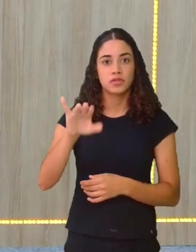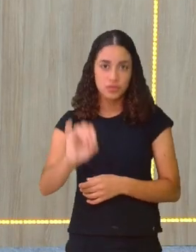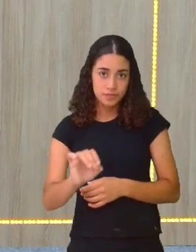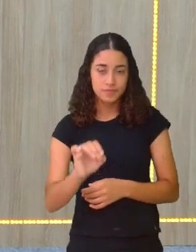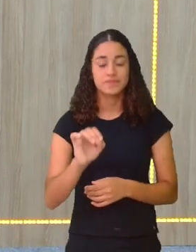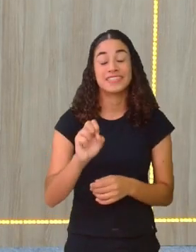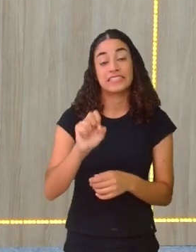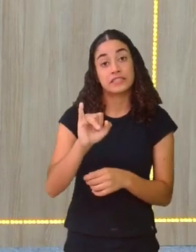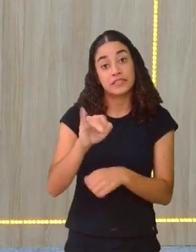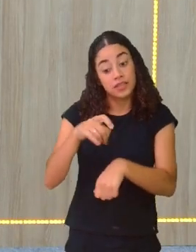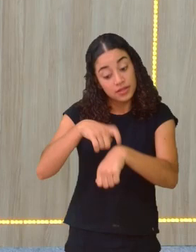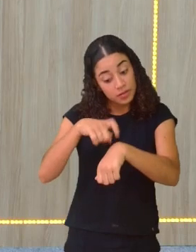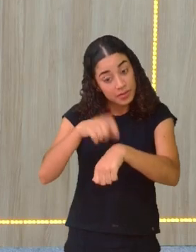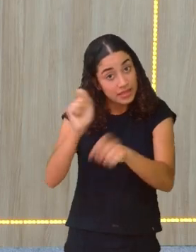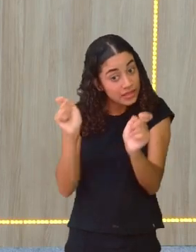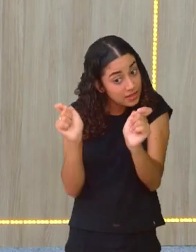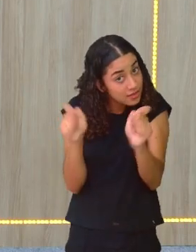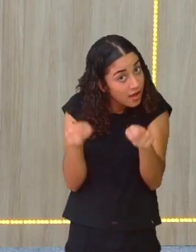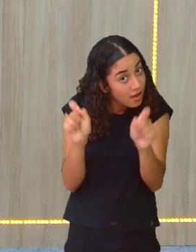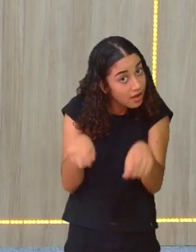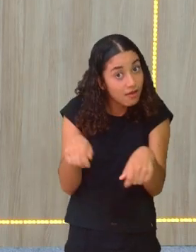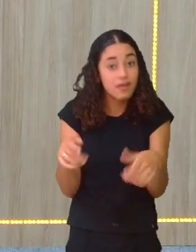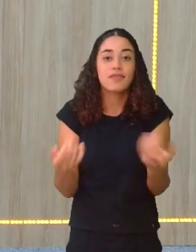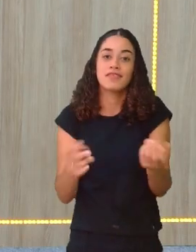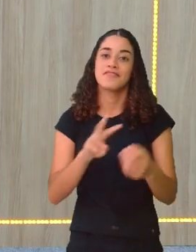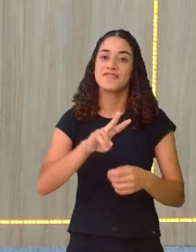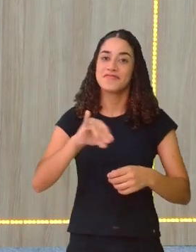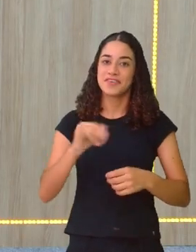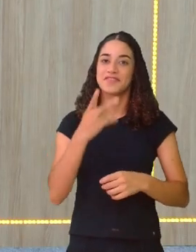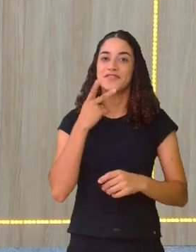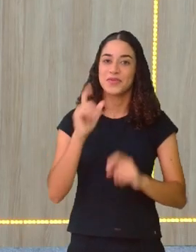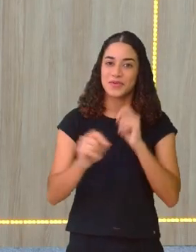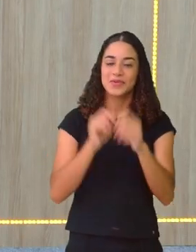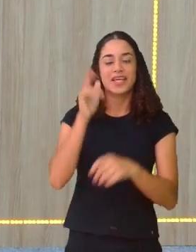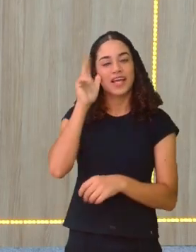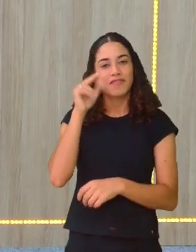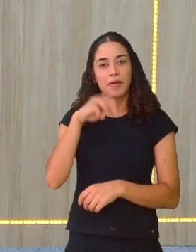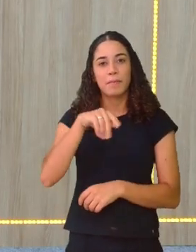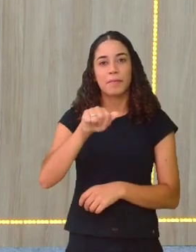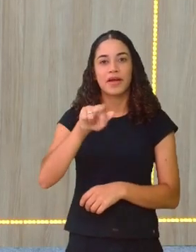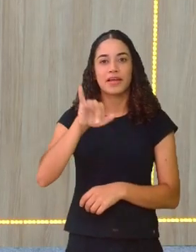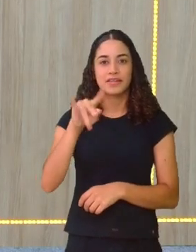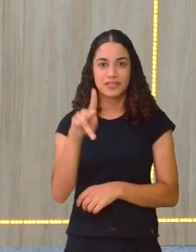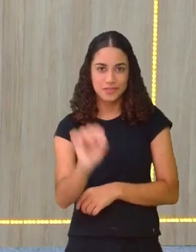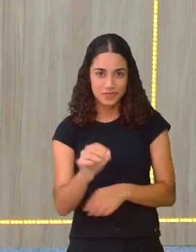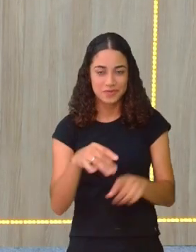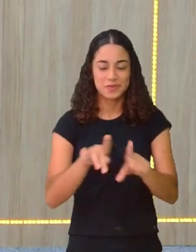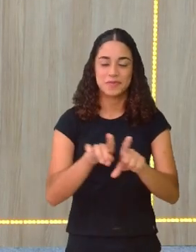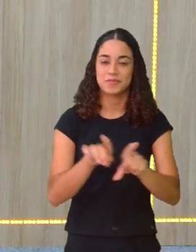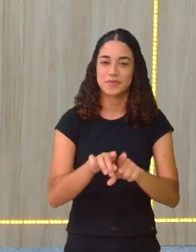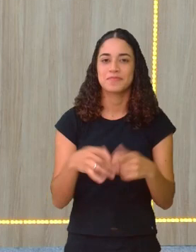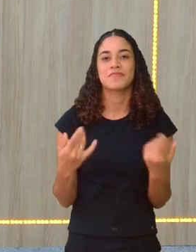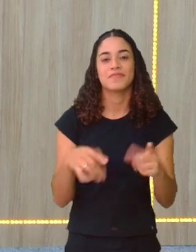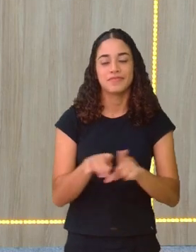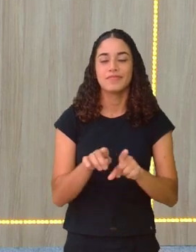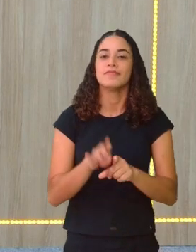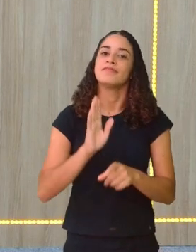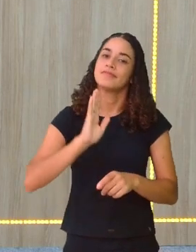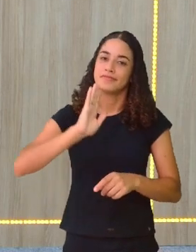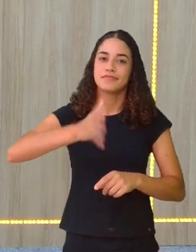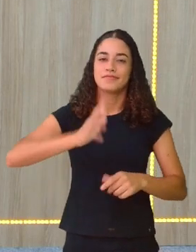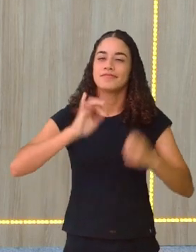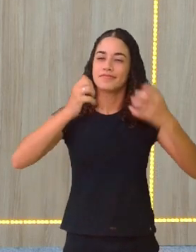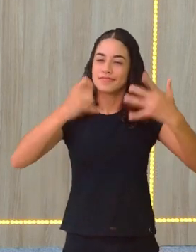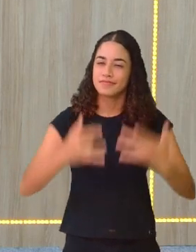der tempo, né? Se der tempo, a gente fala também sobre o cavalo marinho. Mas a gente já fez bastante sobre o cavalo marinho. Então,